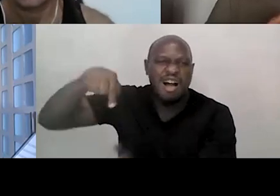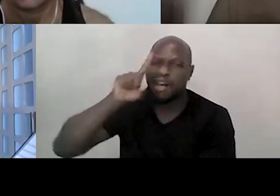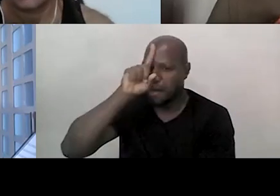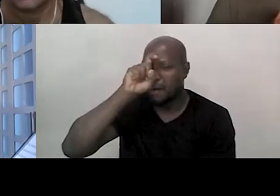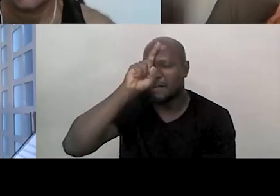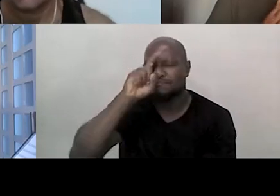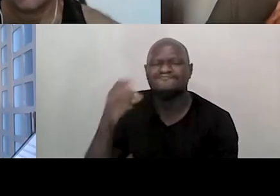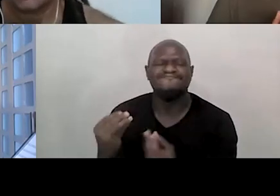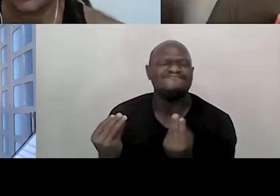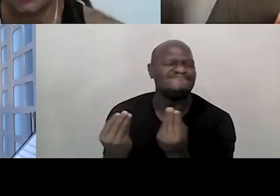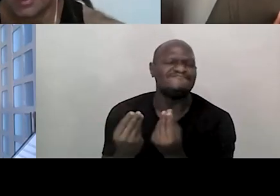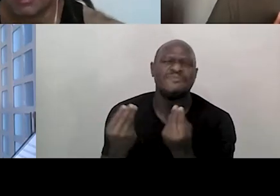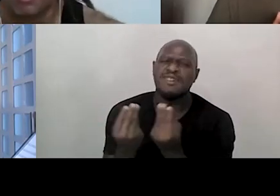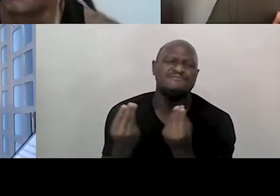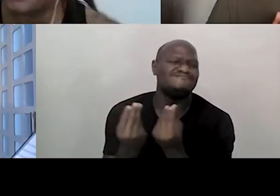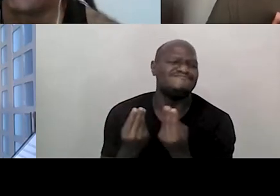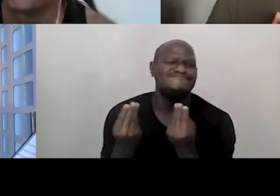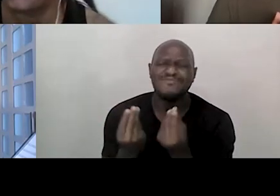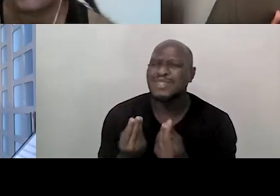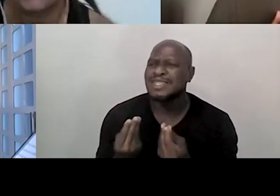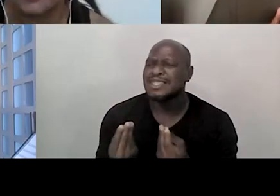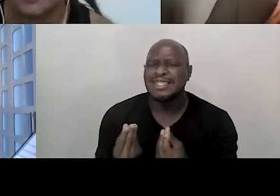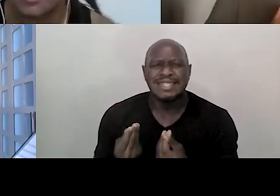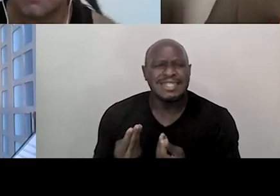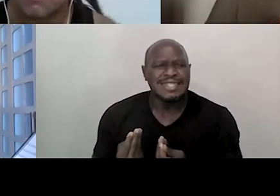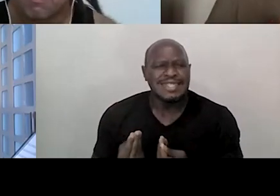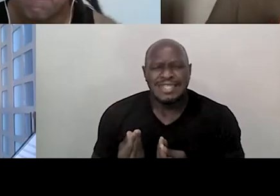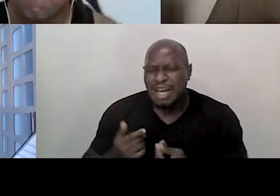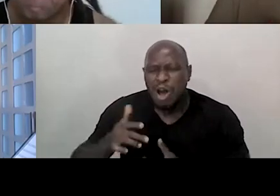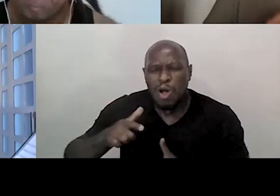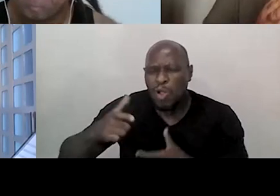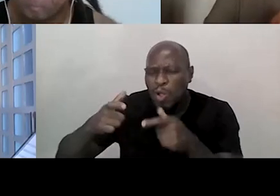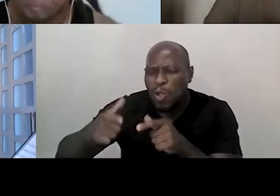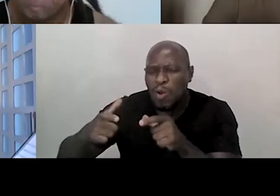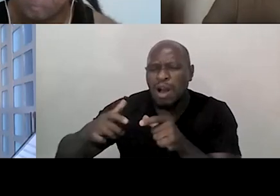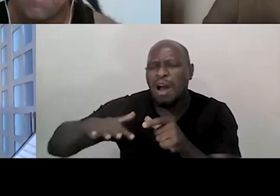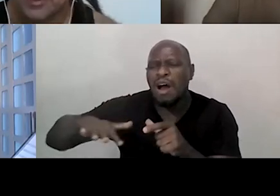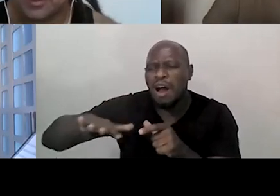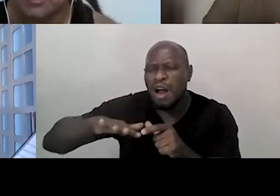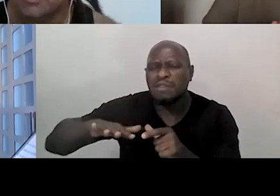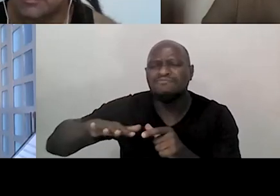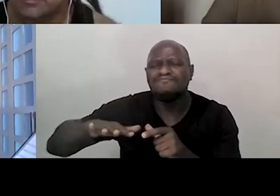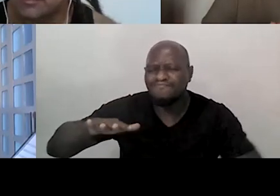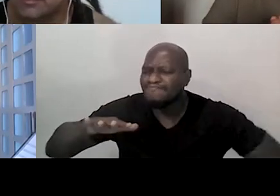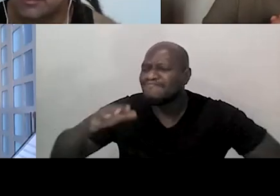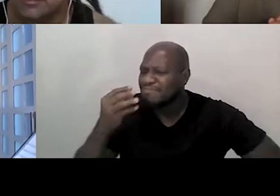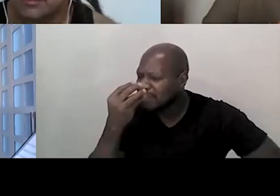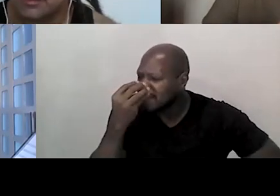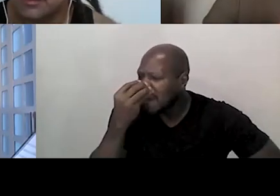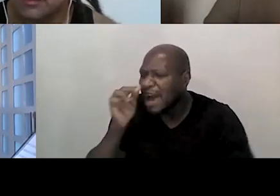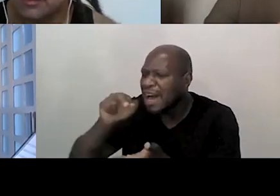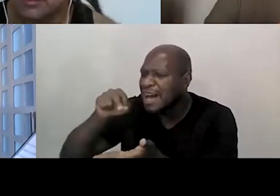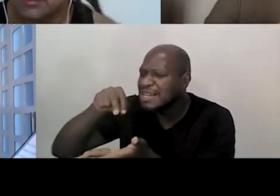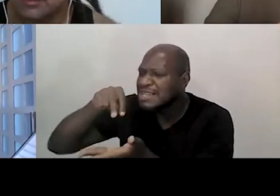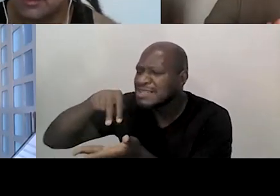preciosa esse lugar do palhaço, é precioso